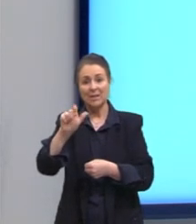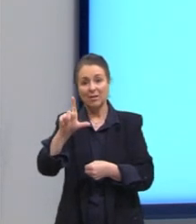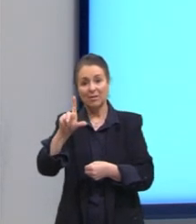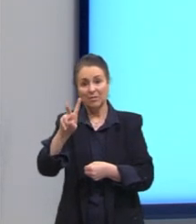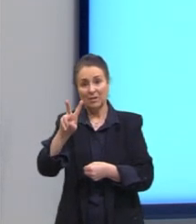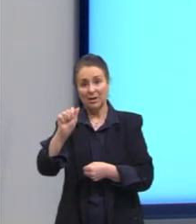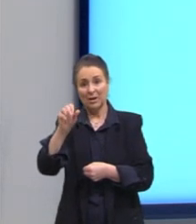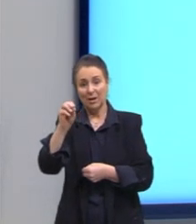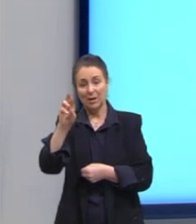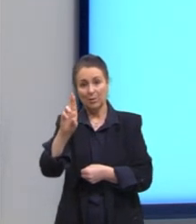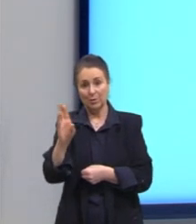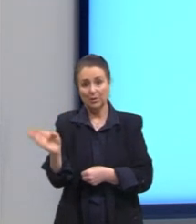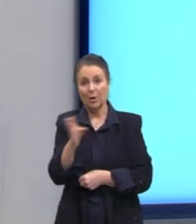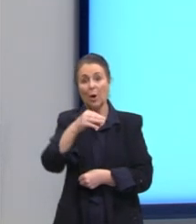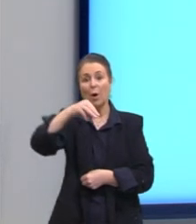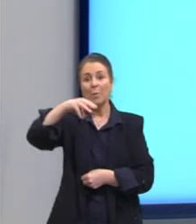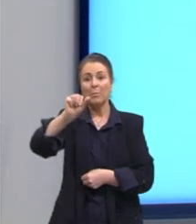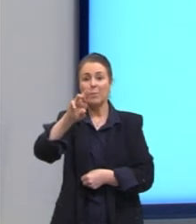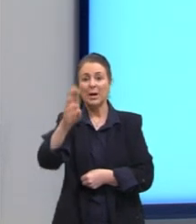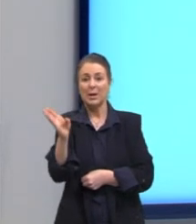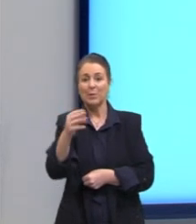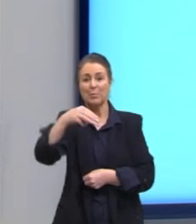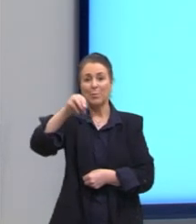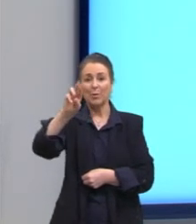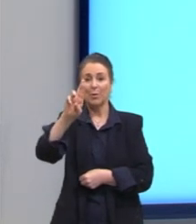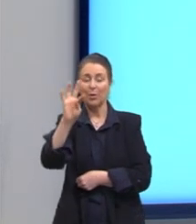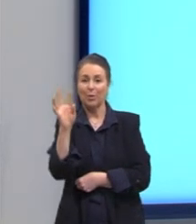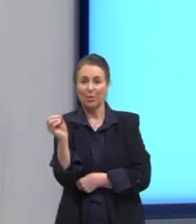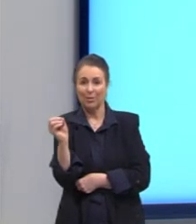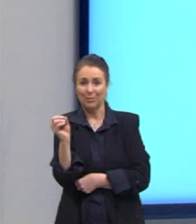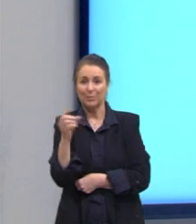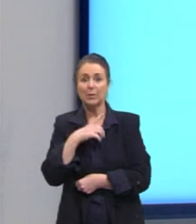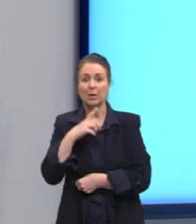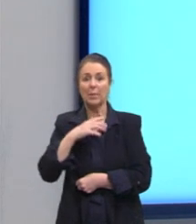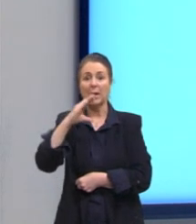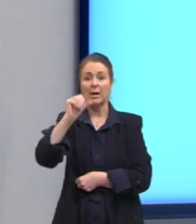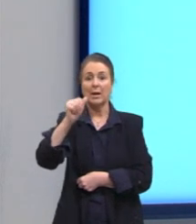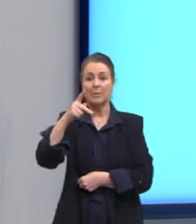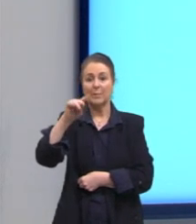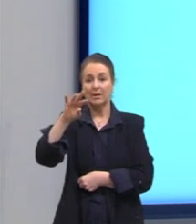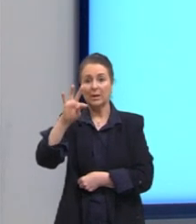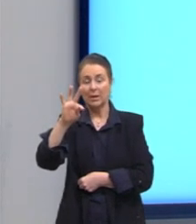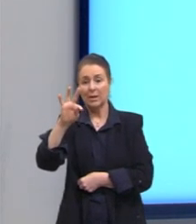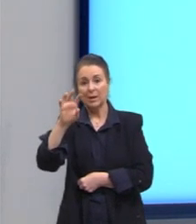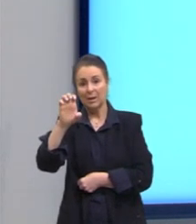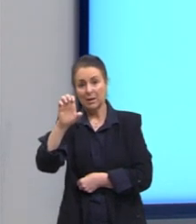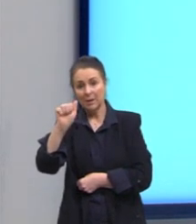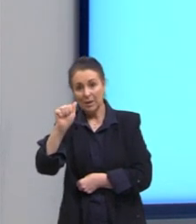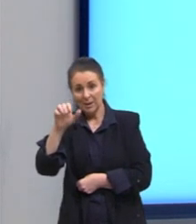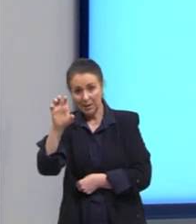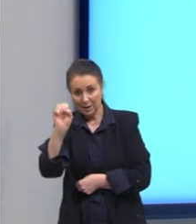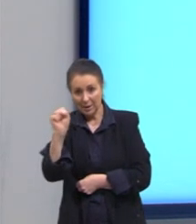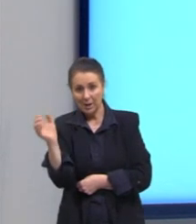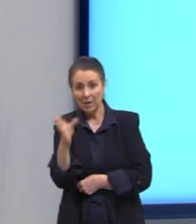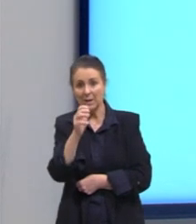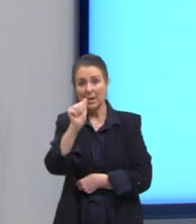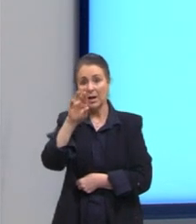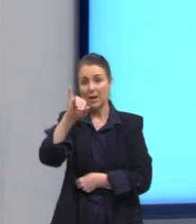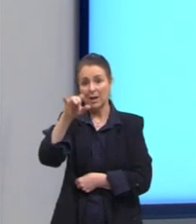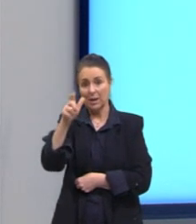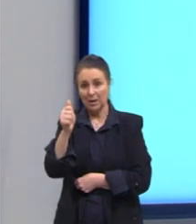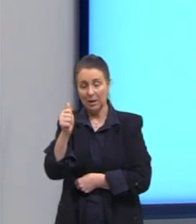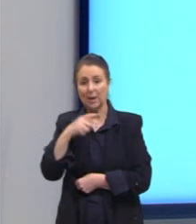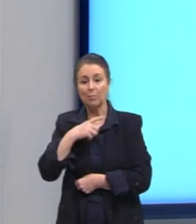1936. E a abordagem também vai aparecer em Capitães da Areia, que vai retratando a vida de menores delinquentes. Gente,